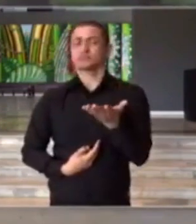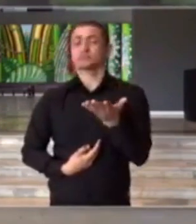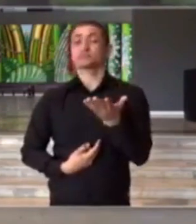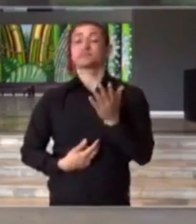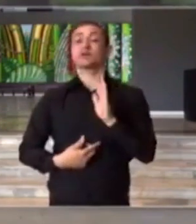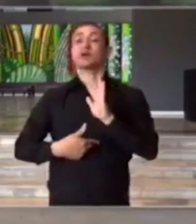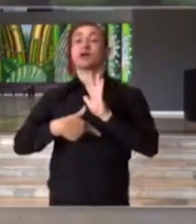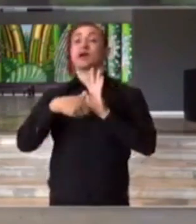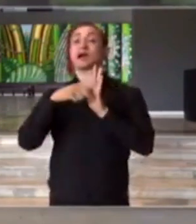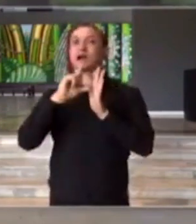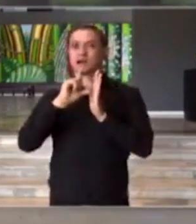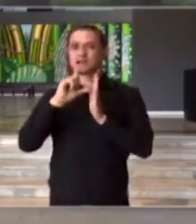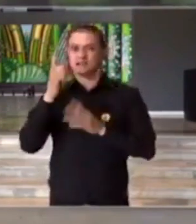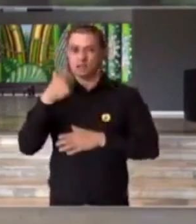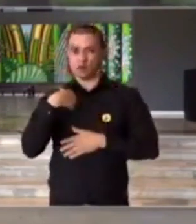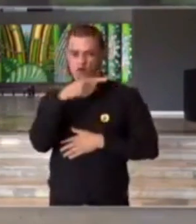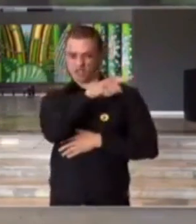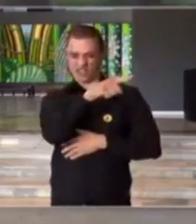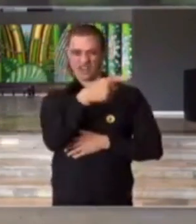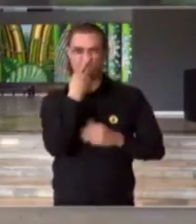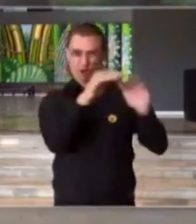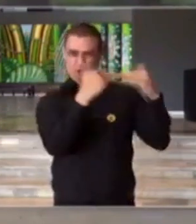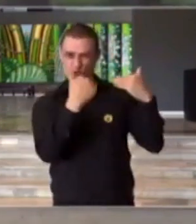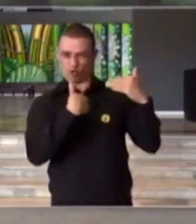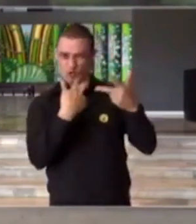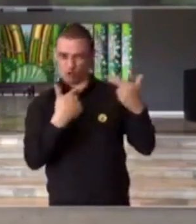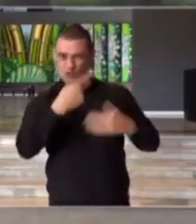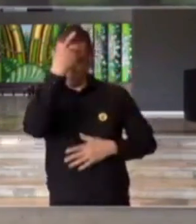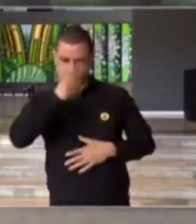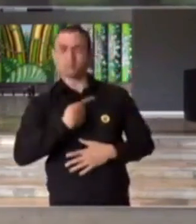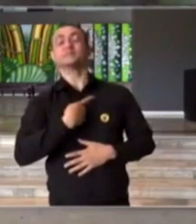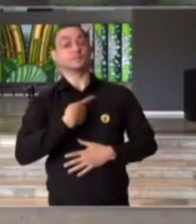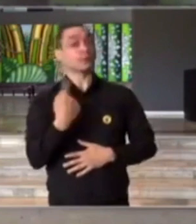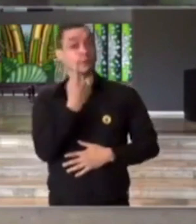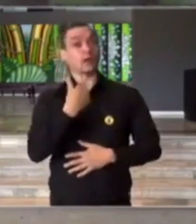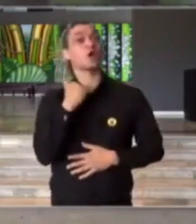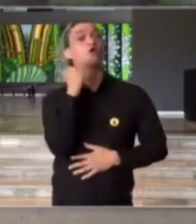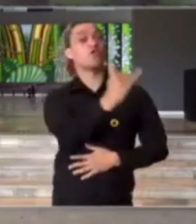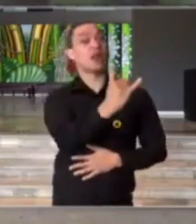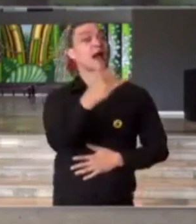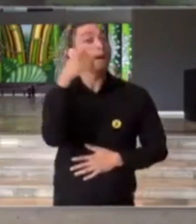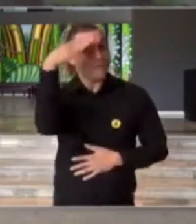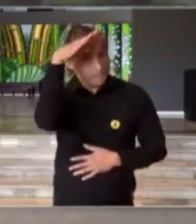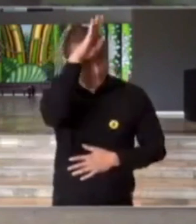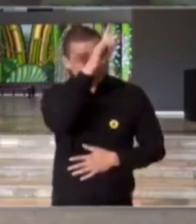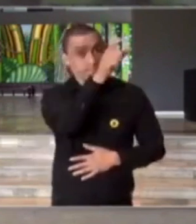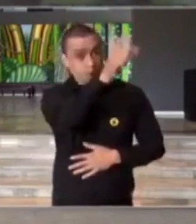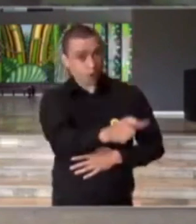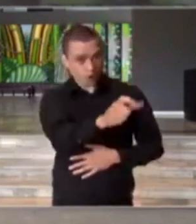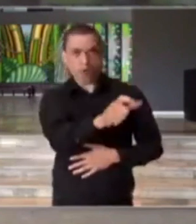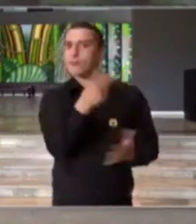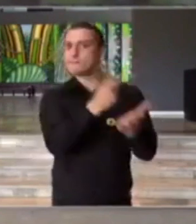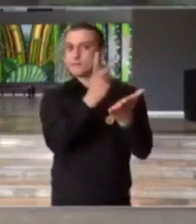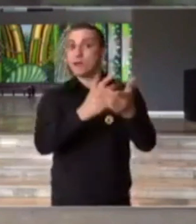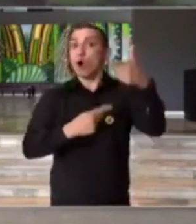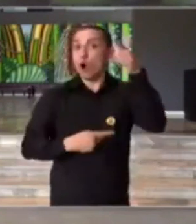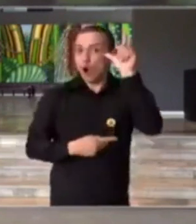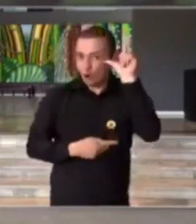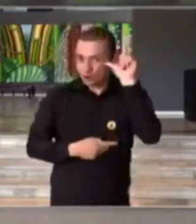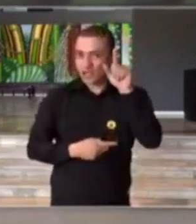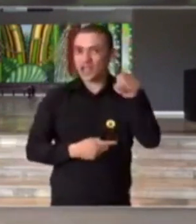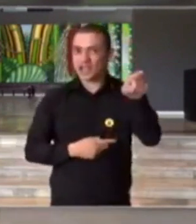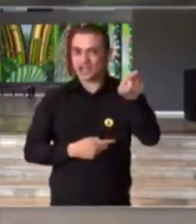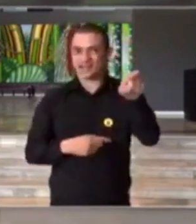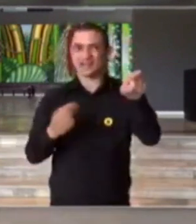a esta citação, eu quero dizer ao presidente da República, o mesmo presidente que ontem,